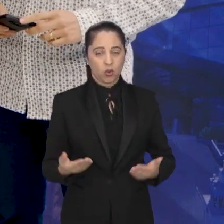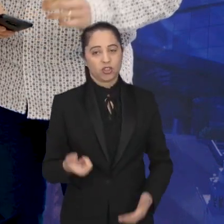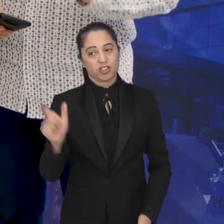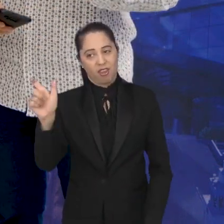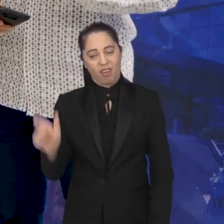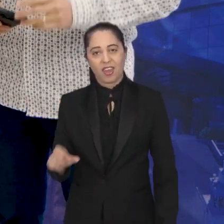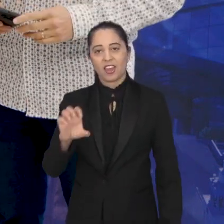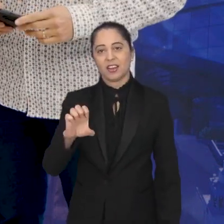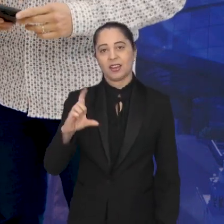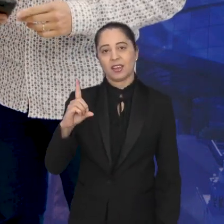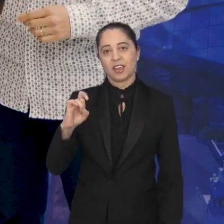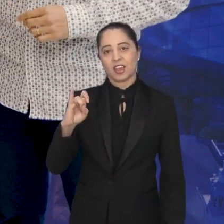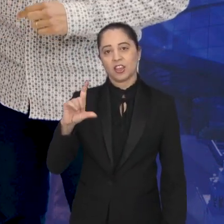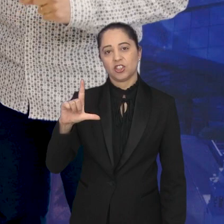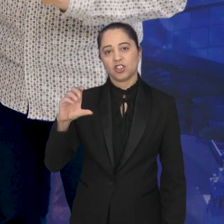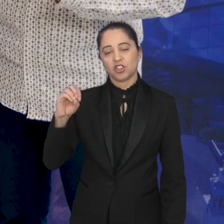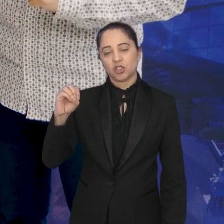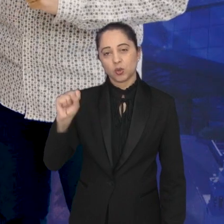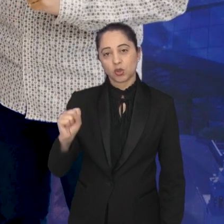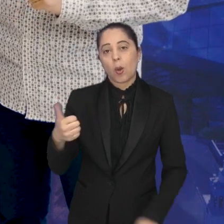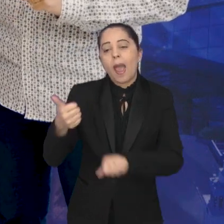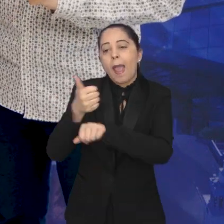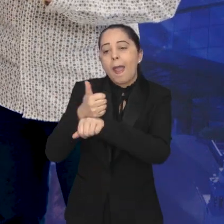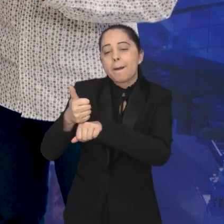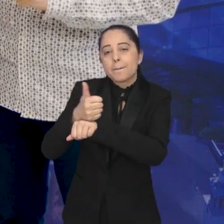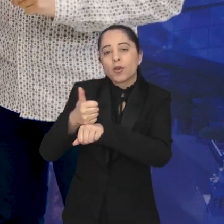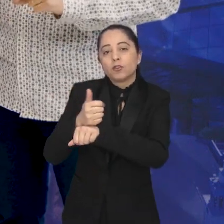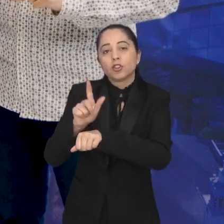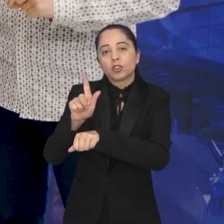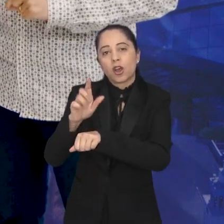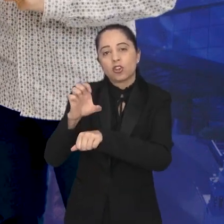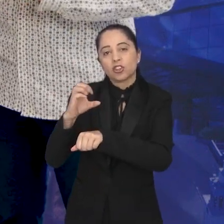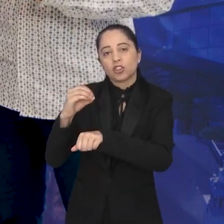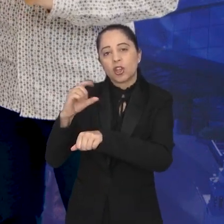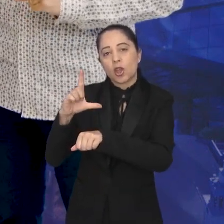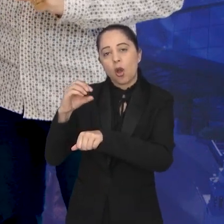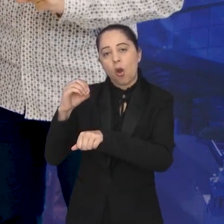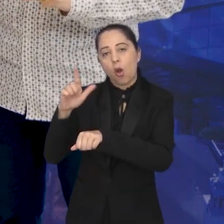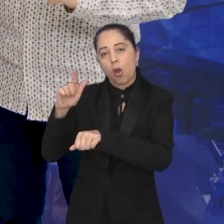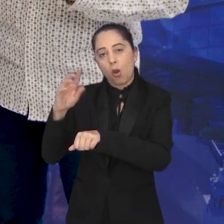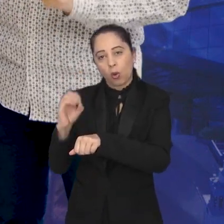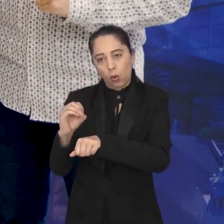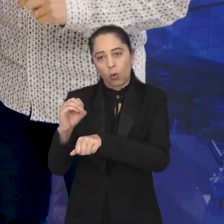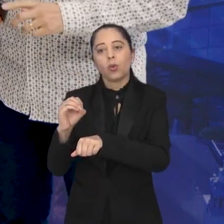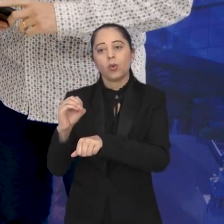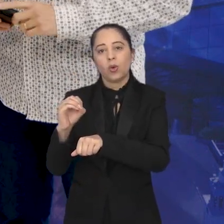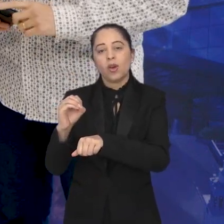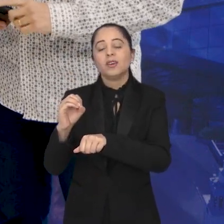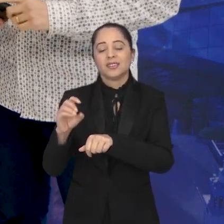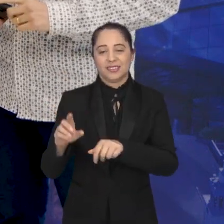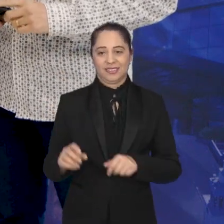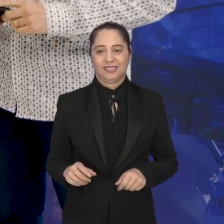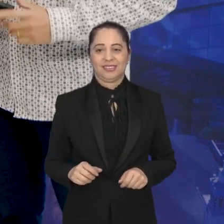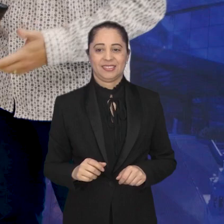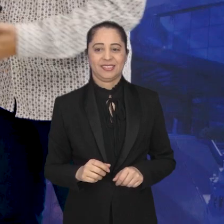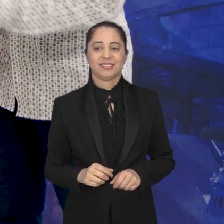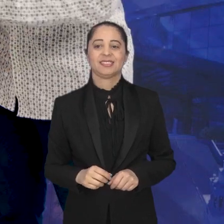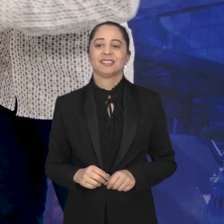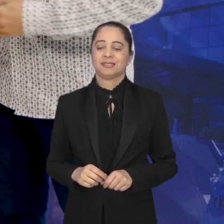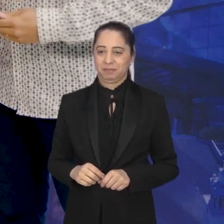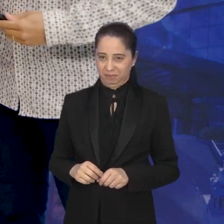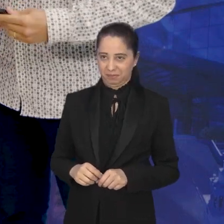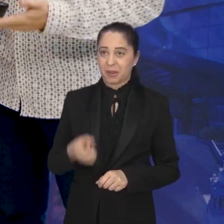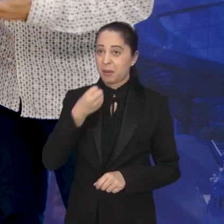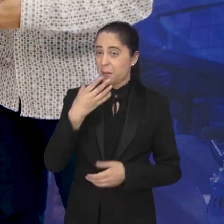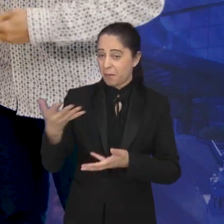Andrade, que é geólogo e também representante do Comitê das Bacias Hidrográficas do Rio Paraíba do Sul.